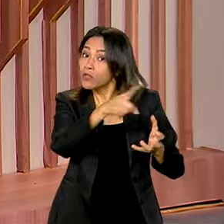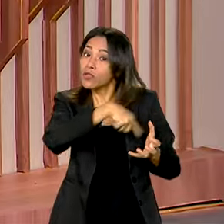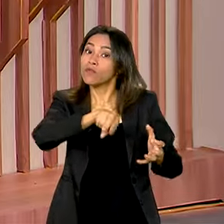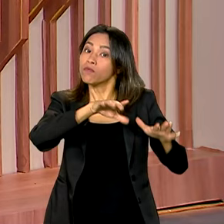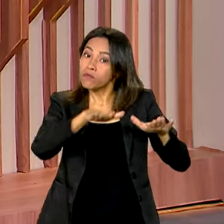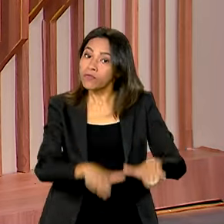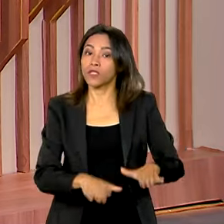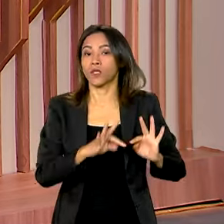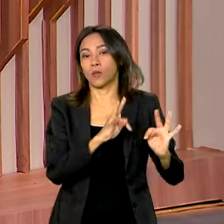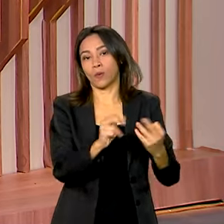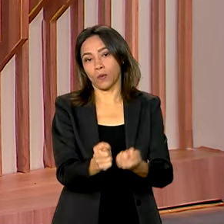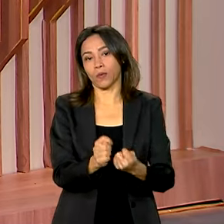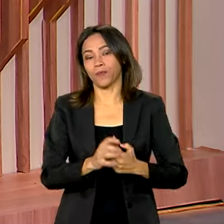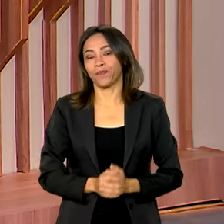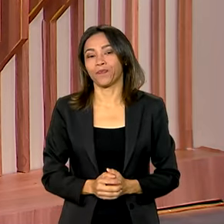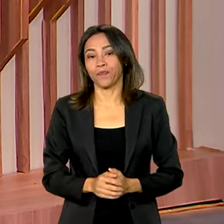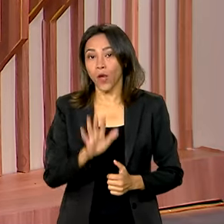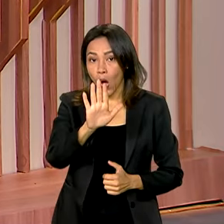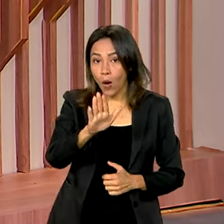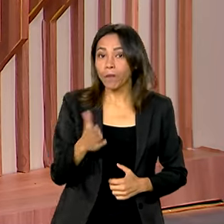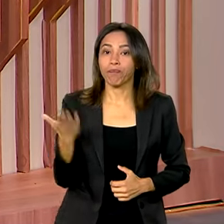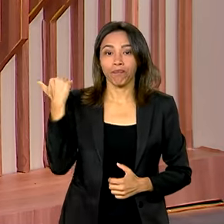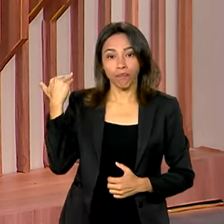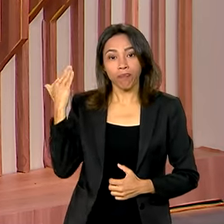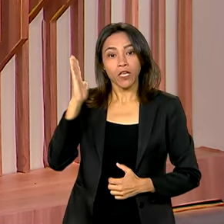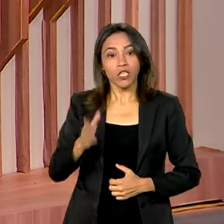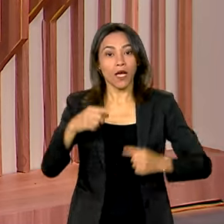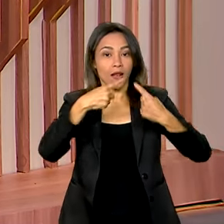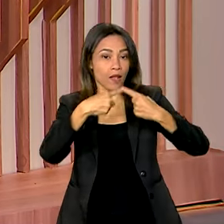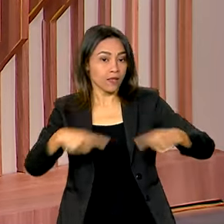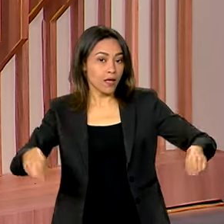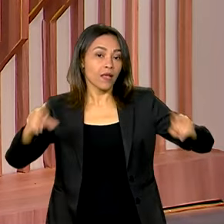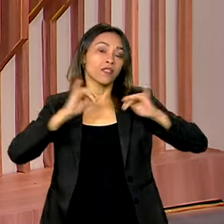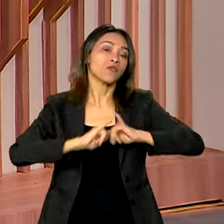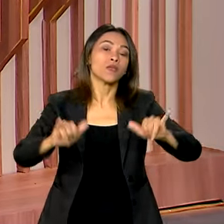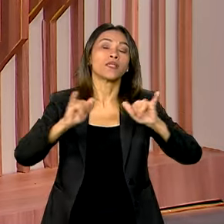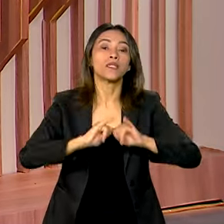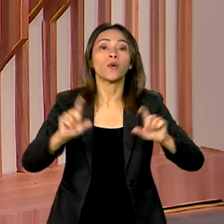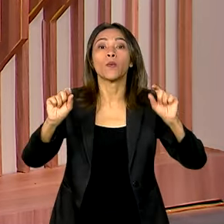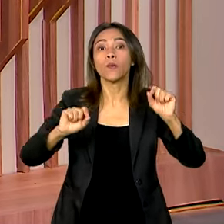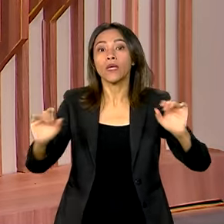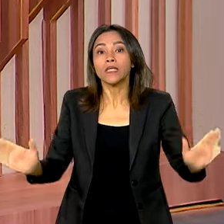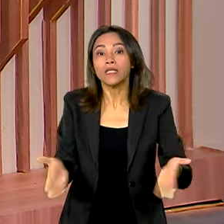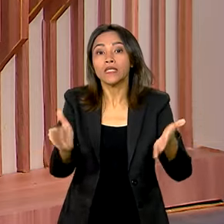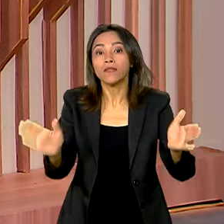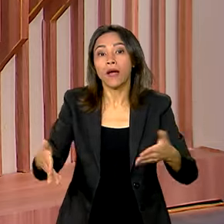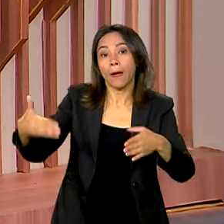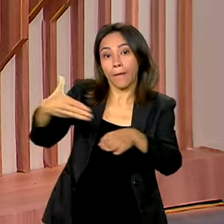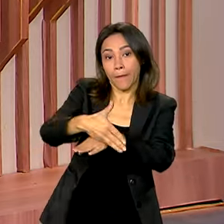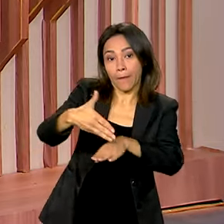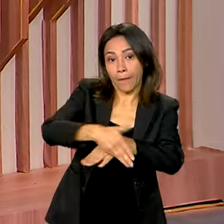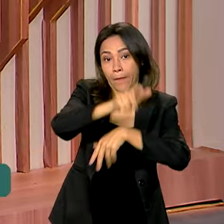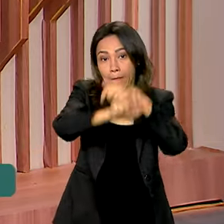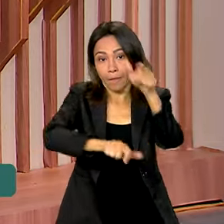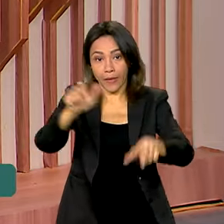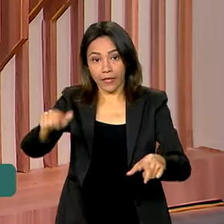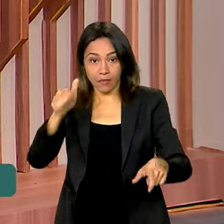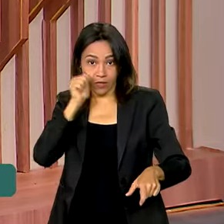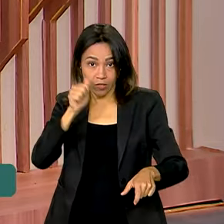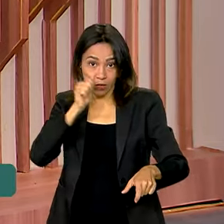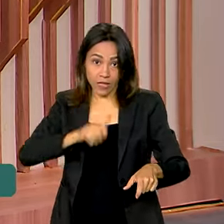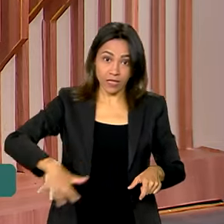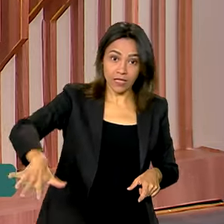ainda. E olha, foi lançada uma campanha para incentivar a participação das mulheres nos espaços de poder.